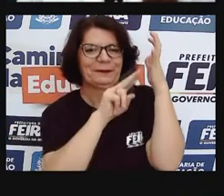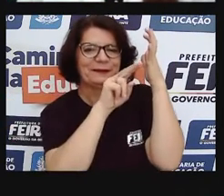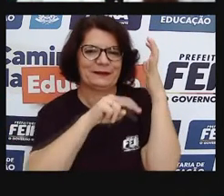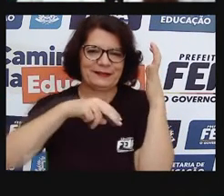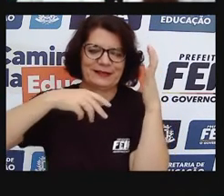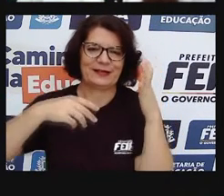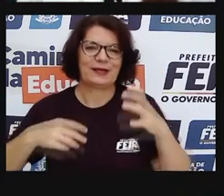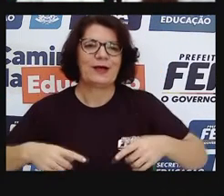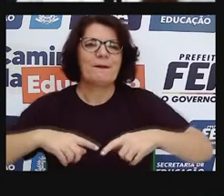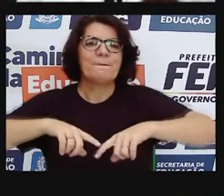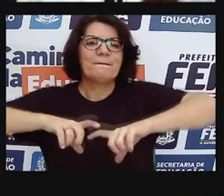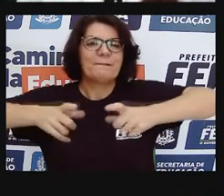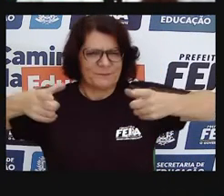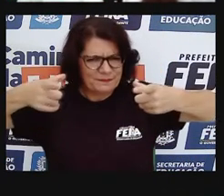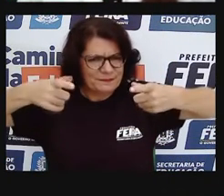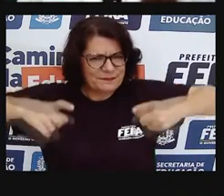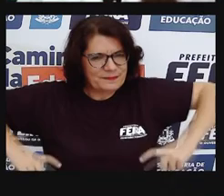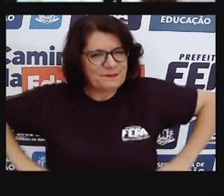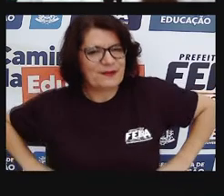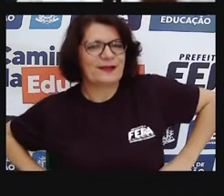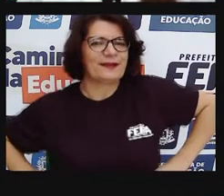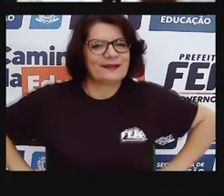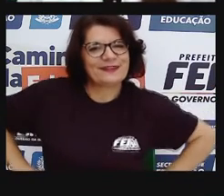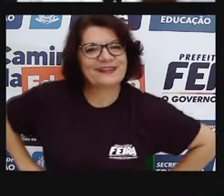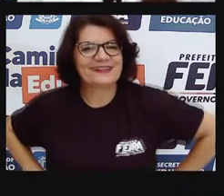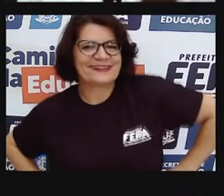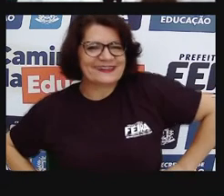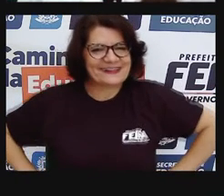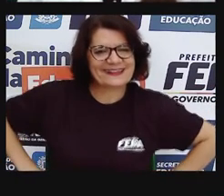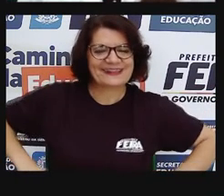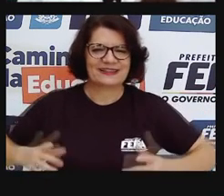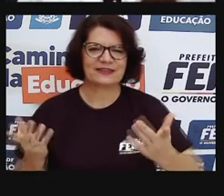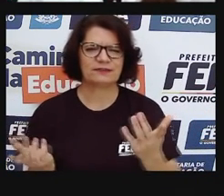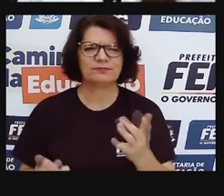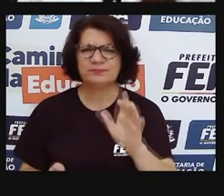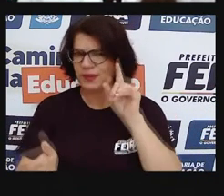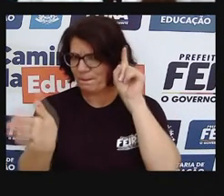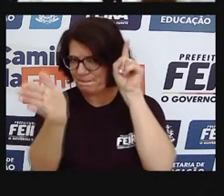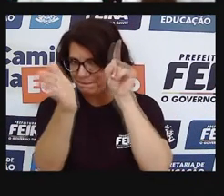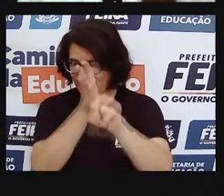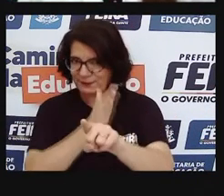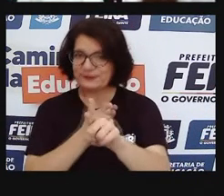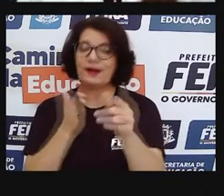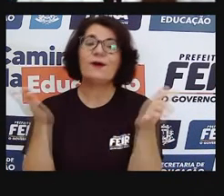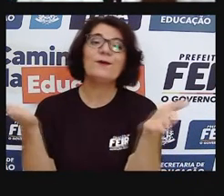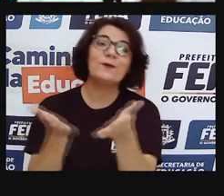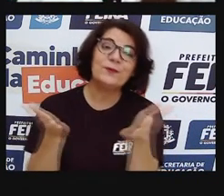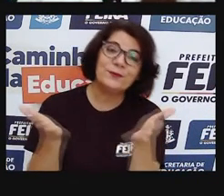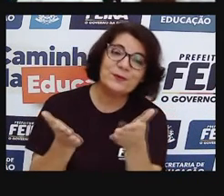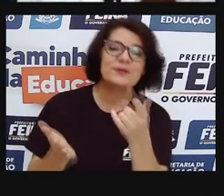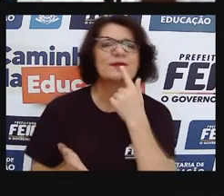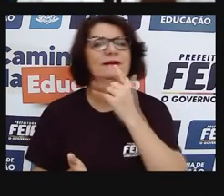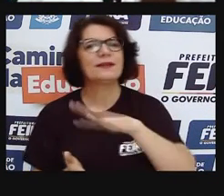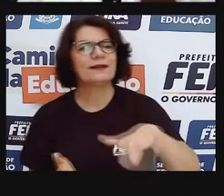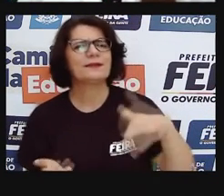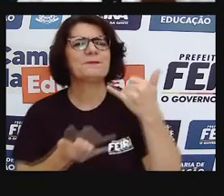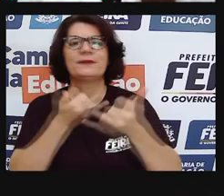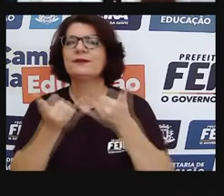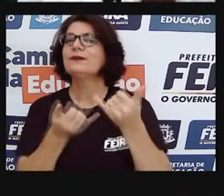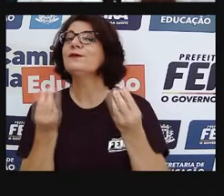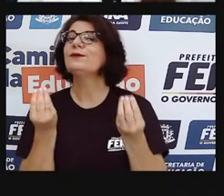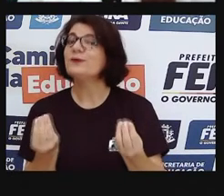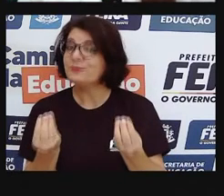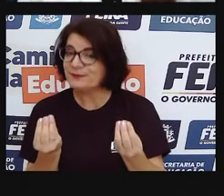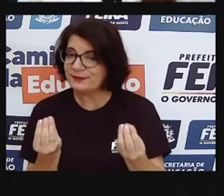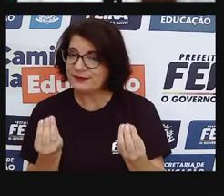Onde foi? Onde vocês acham que essas crianças estão brincando? Vocês conseguiu identificar